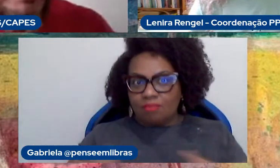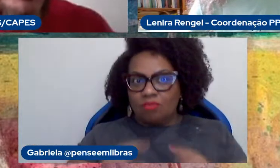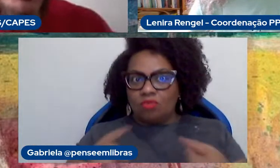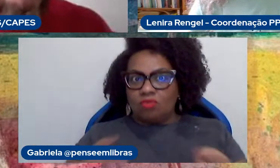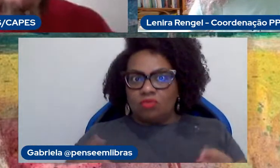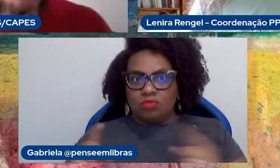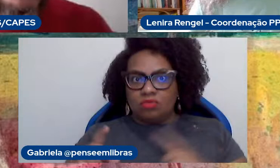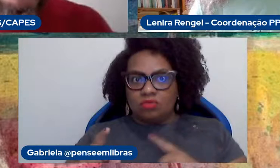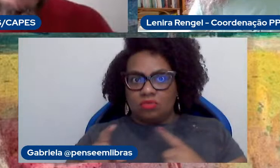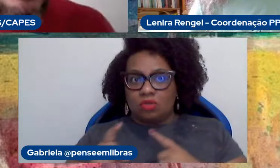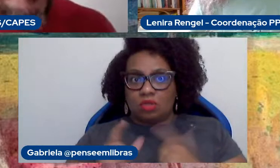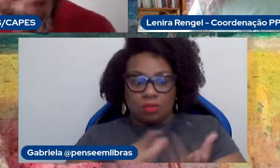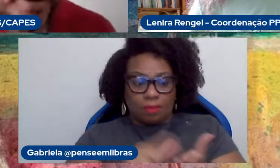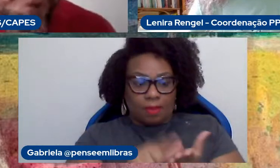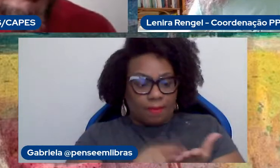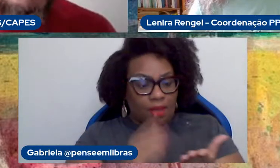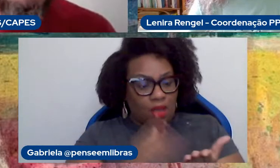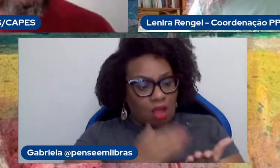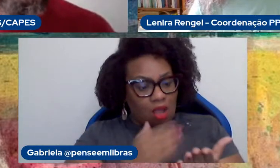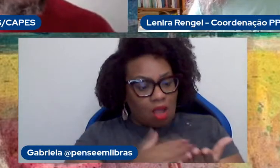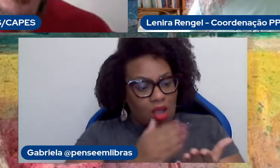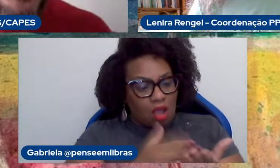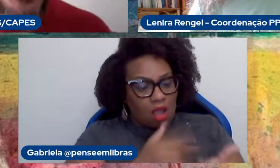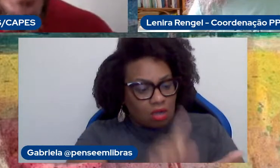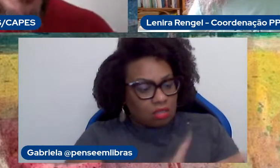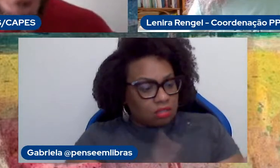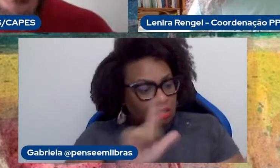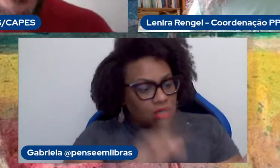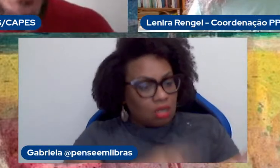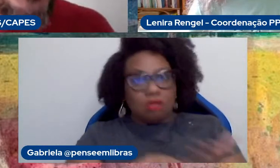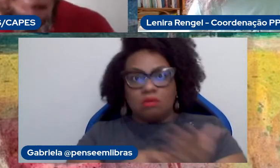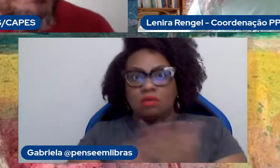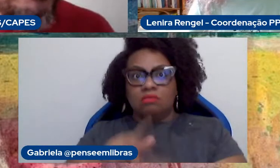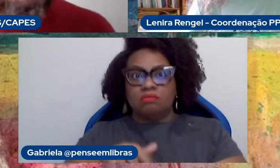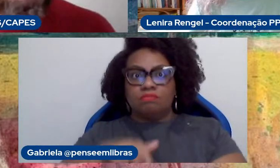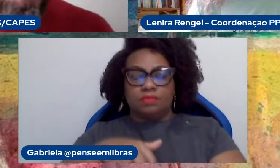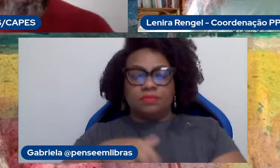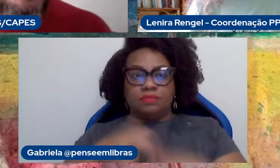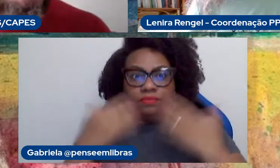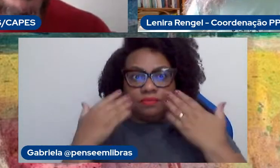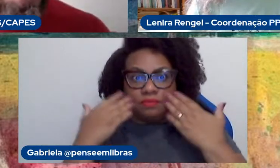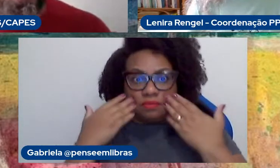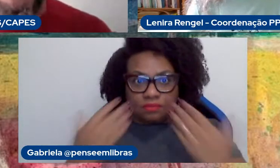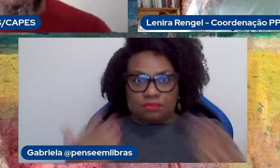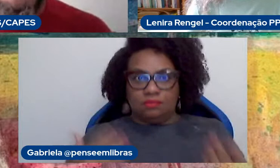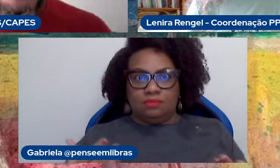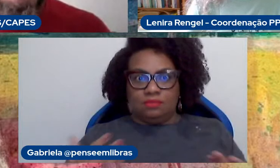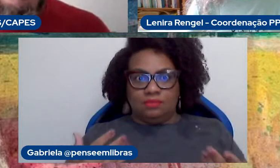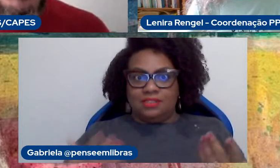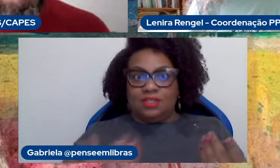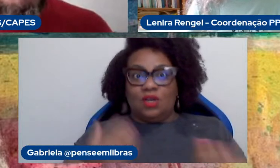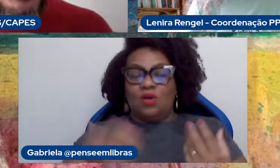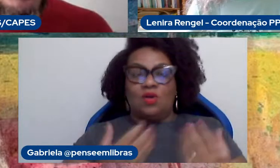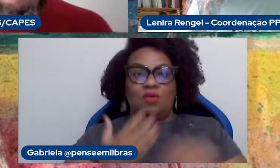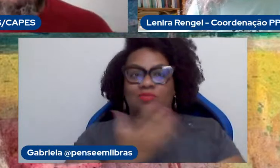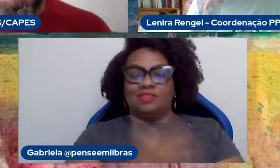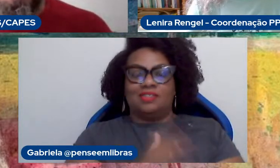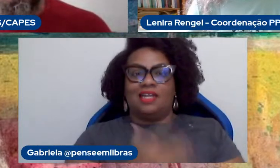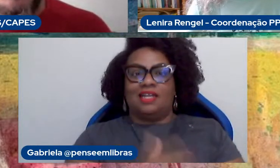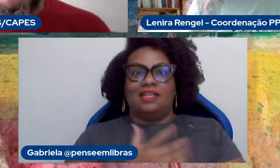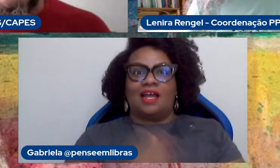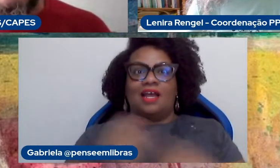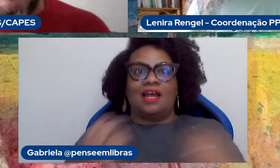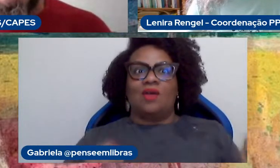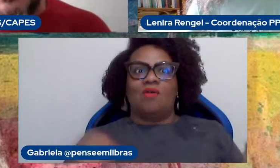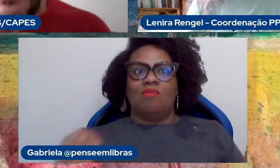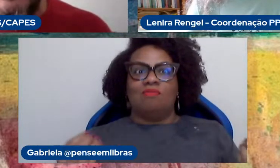música no papel e aí vai para o palco, e esse treinamento no palco, como é que faz? Eu acho que para a dança isso é